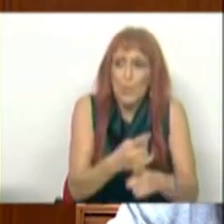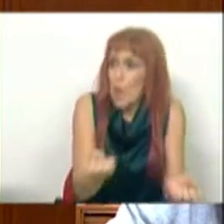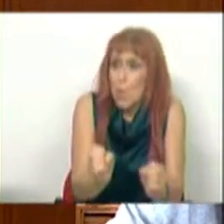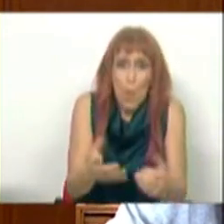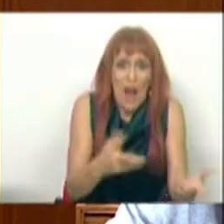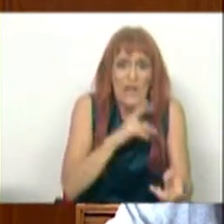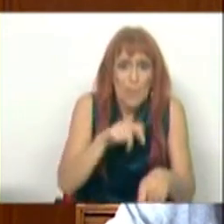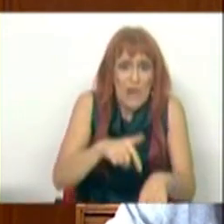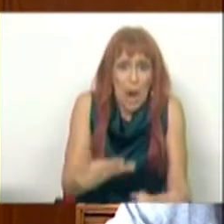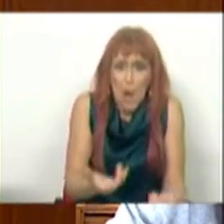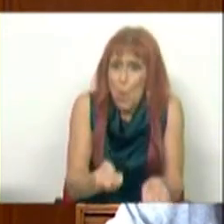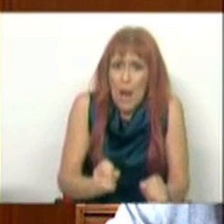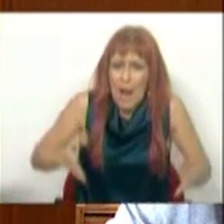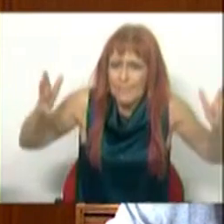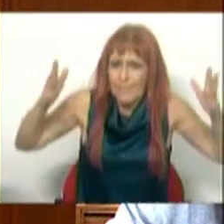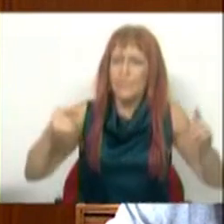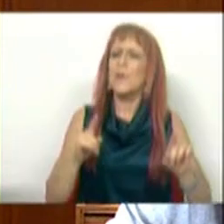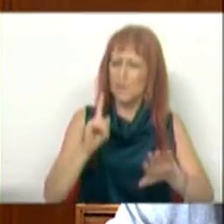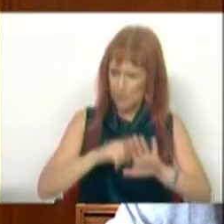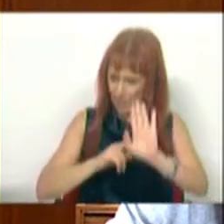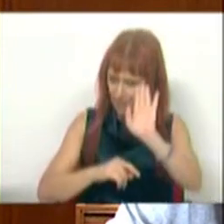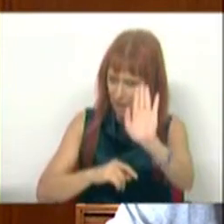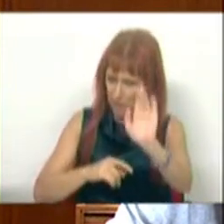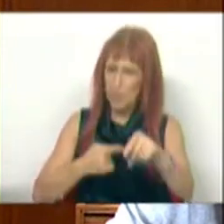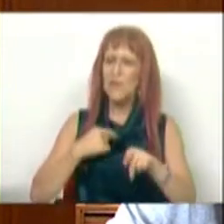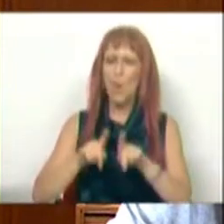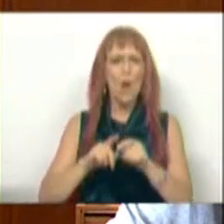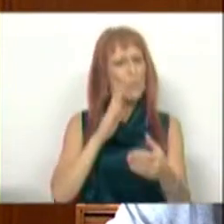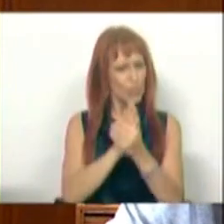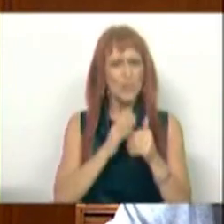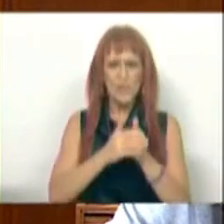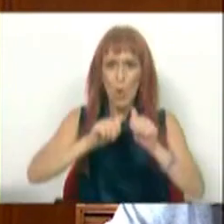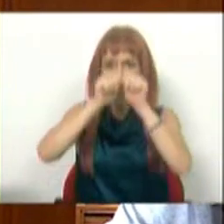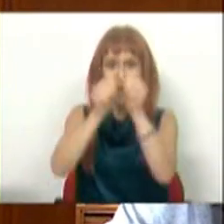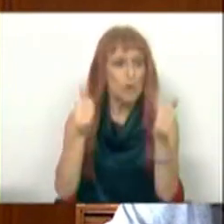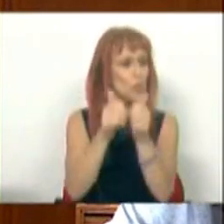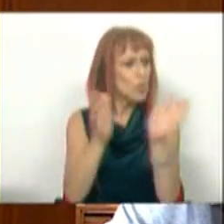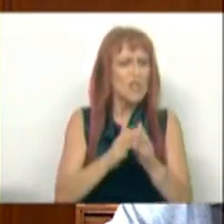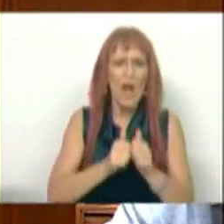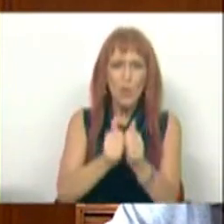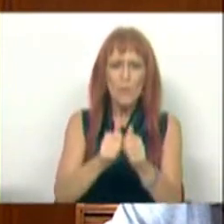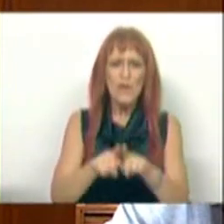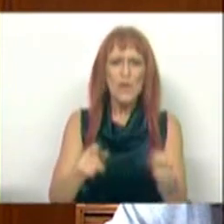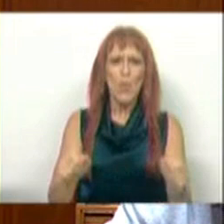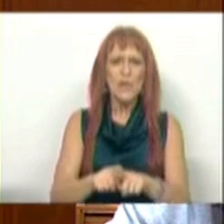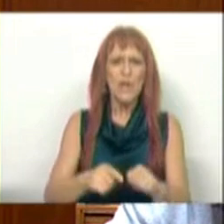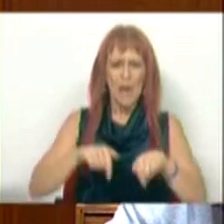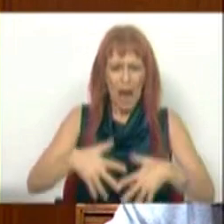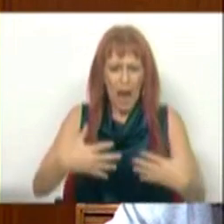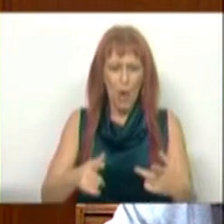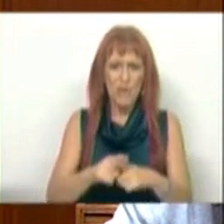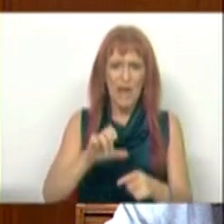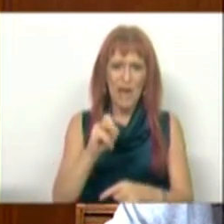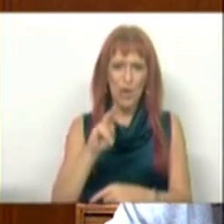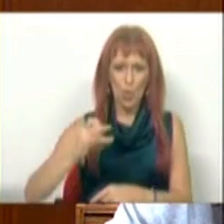não há resposta neste momento para elas. Teremos tempo e será sempre um processo acompanhado por todos. Sr. Bagrão de Força, ela neste momento está